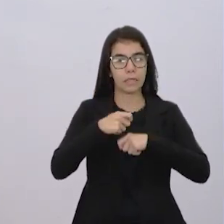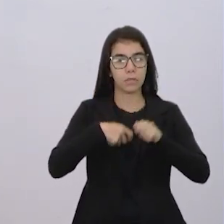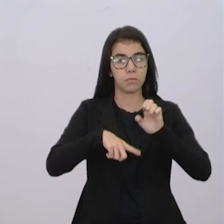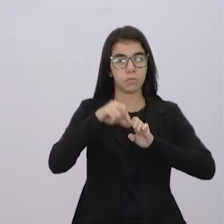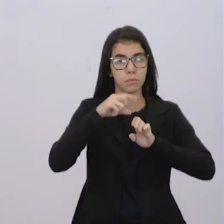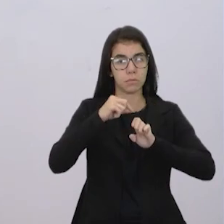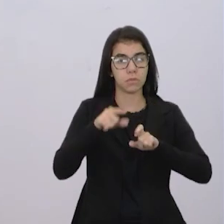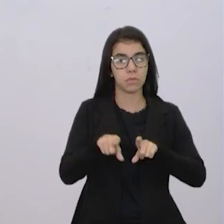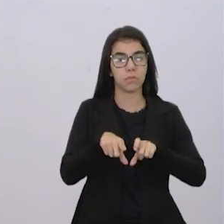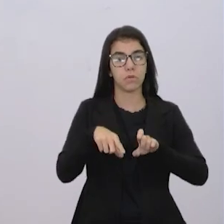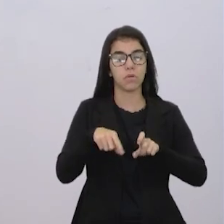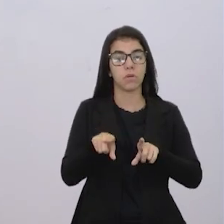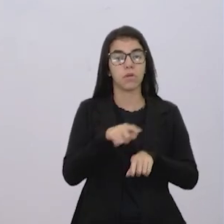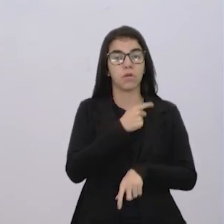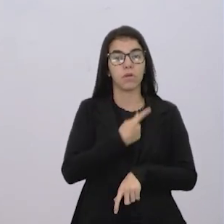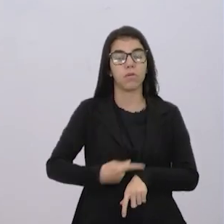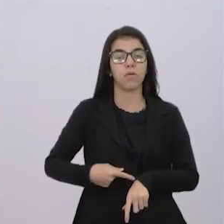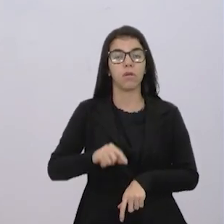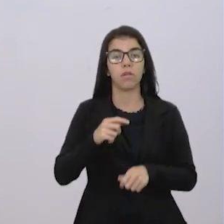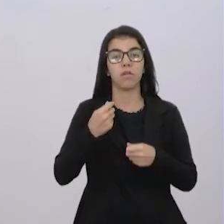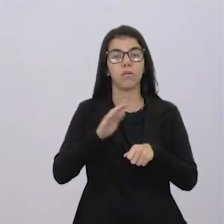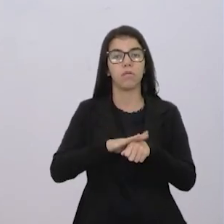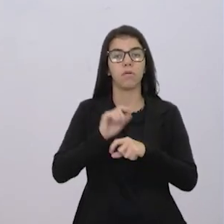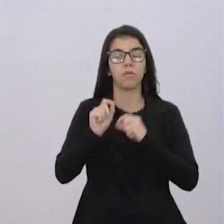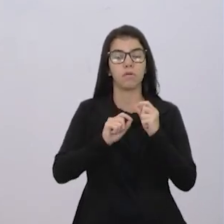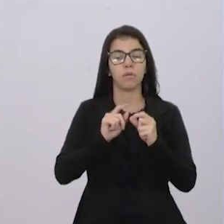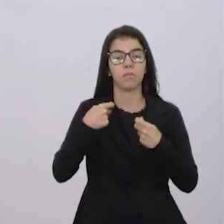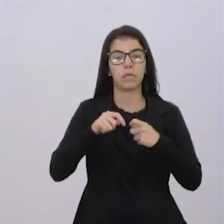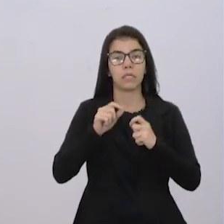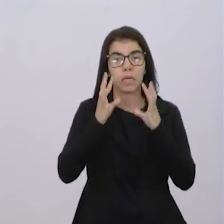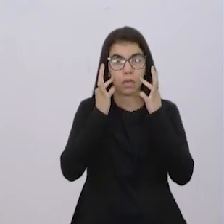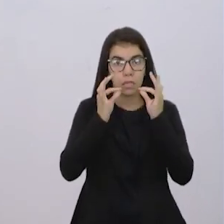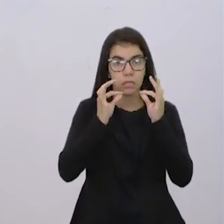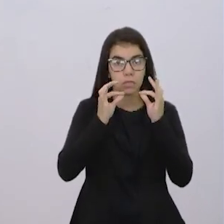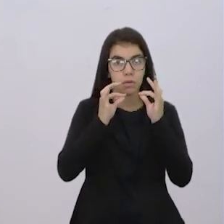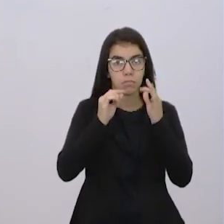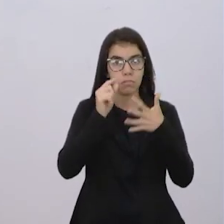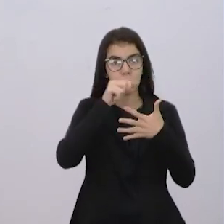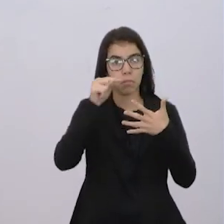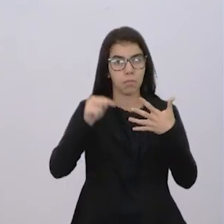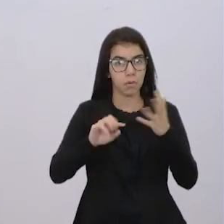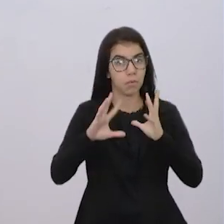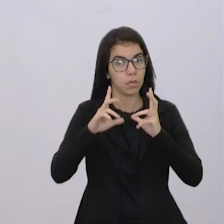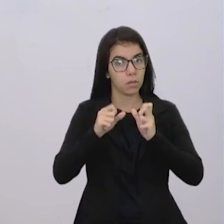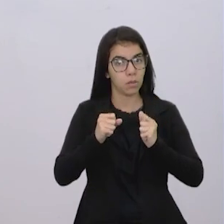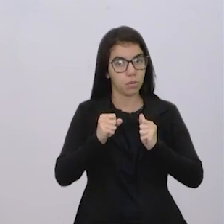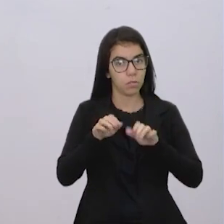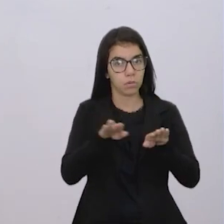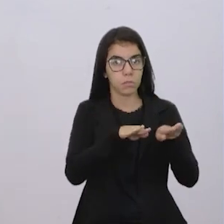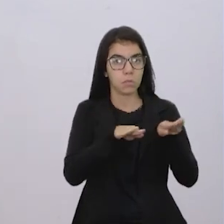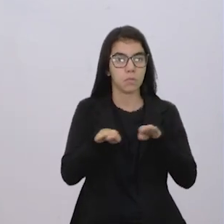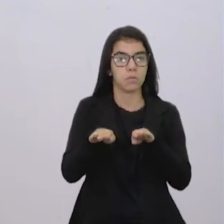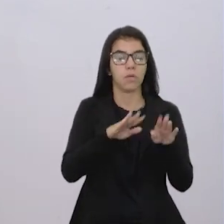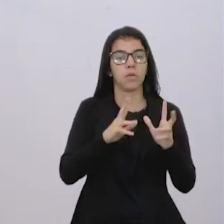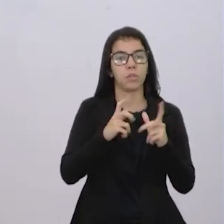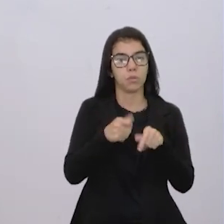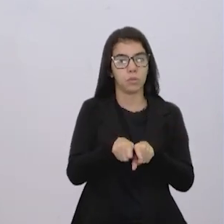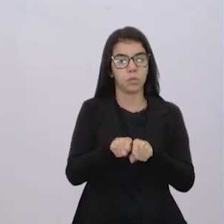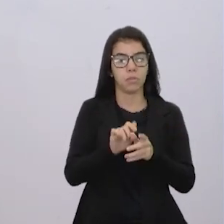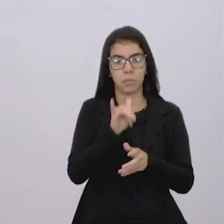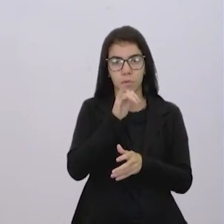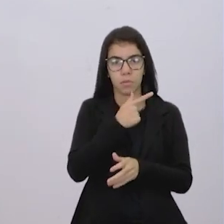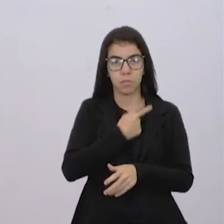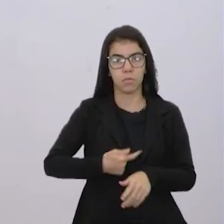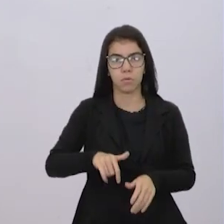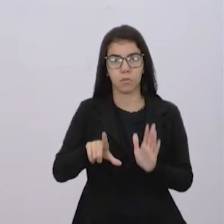governo, o ele tem que fazer? Ele precisa ouvir toda essa galera e achar um equilíbrio, um ponto de equilíbrio em tudo isso. Se vê se o governo